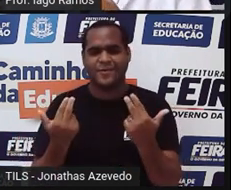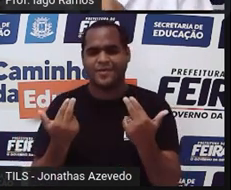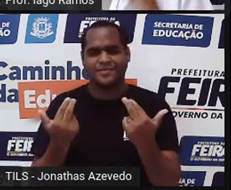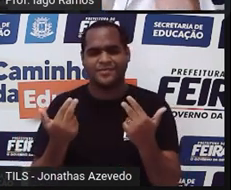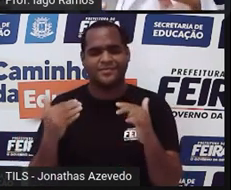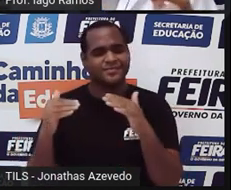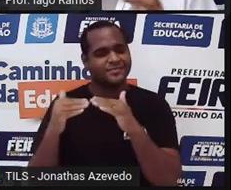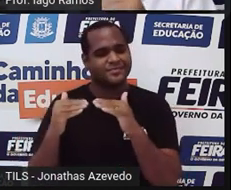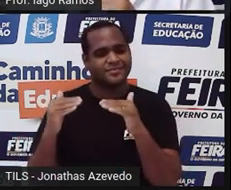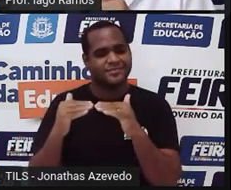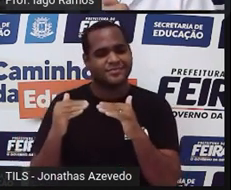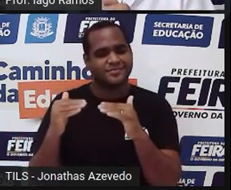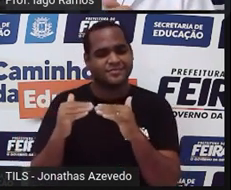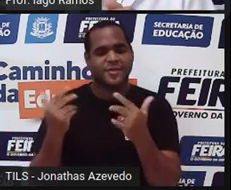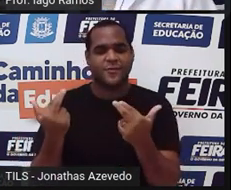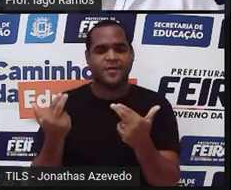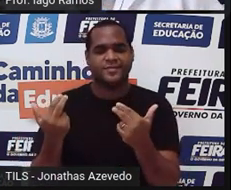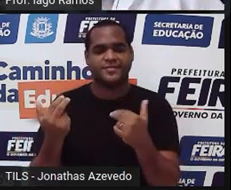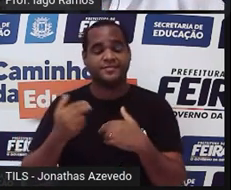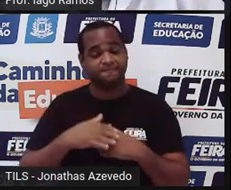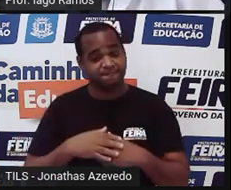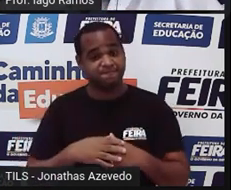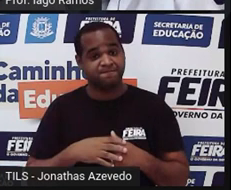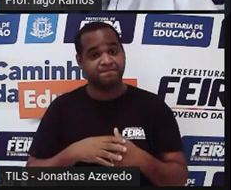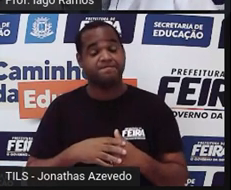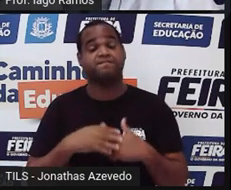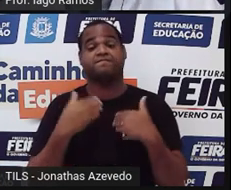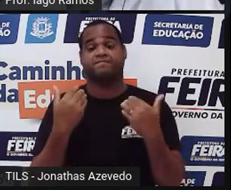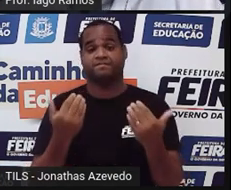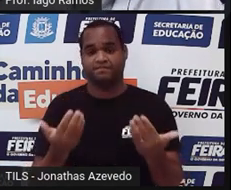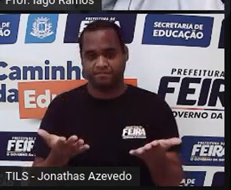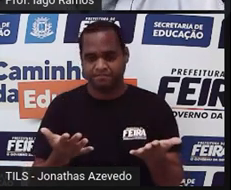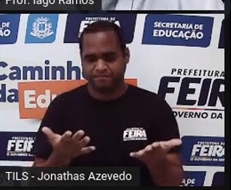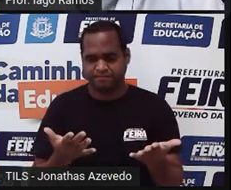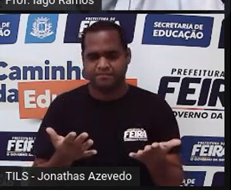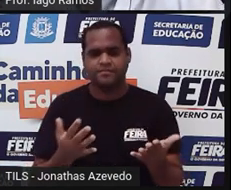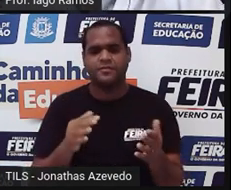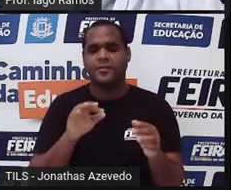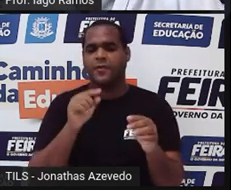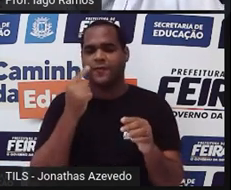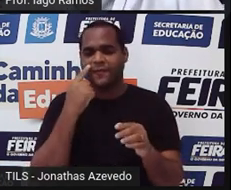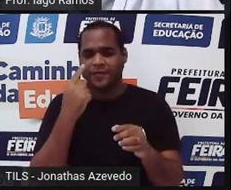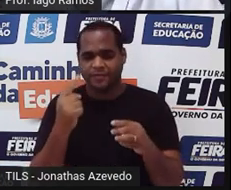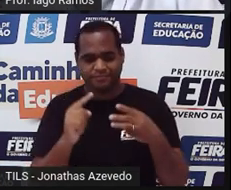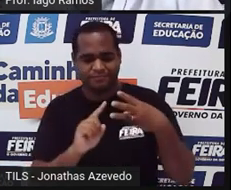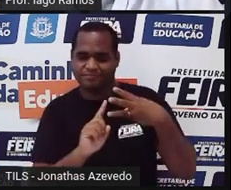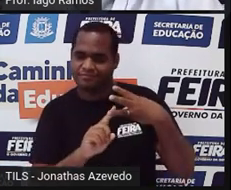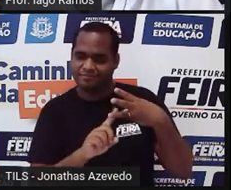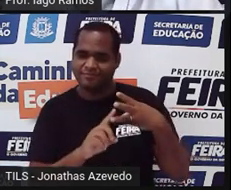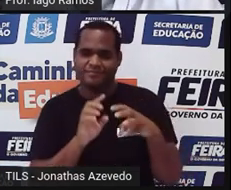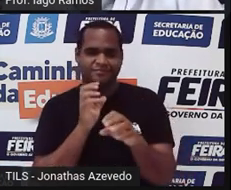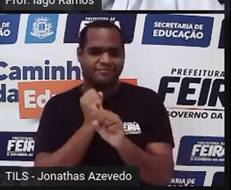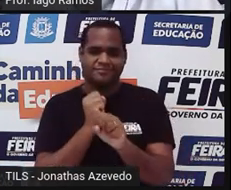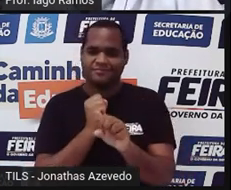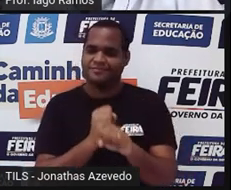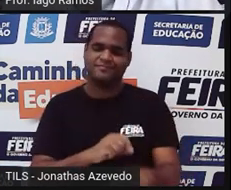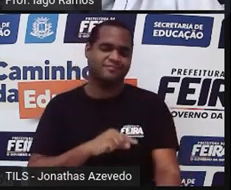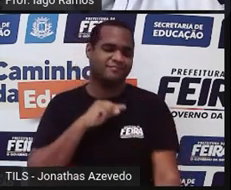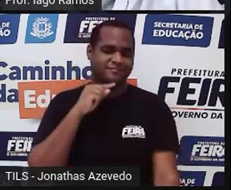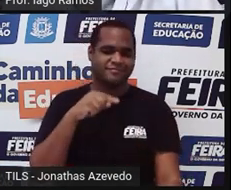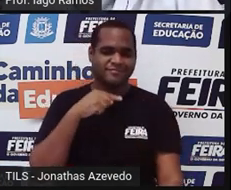mesmo. 9 é igual a ele mesmo. Então, já por essa continha aqui, ó. Não dá certo.